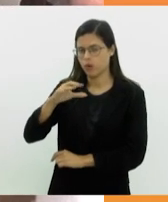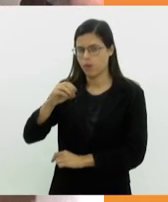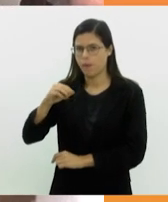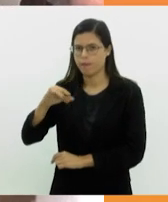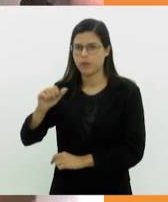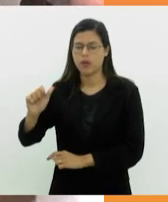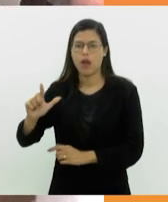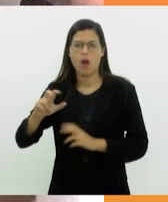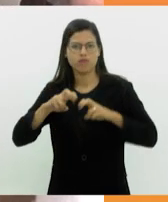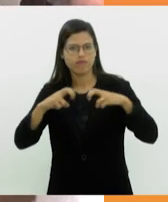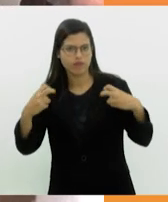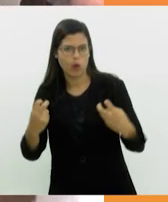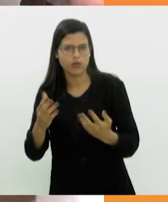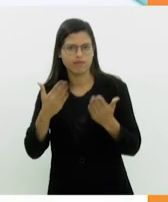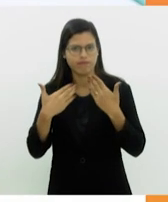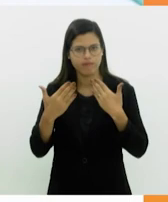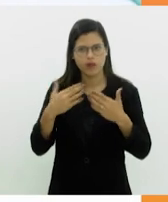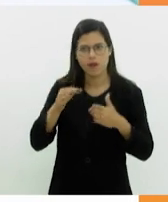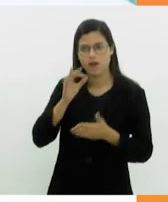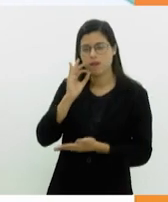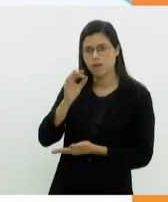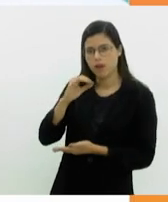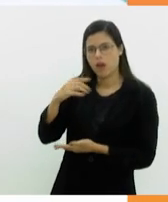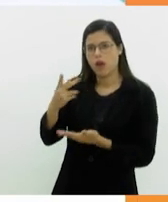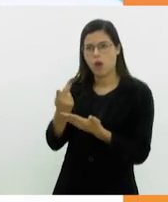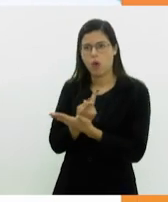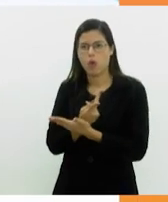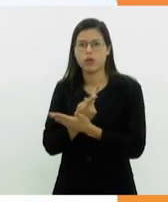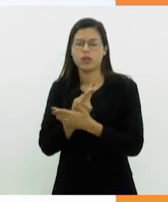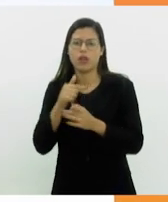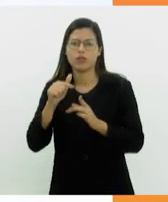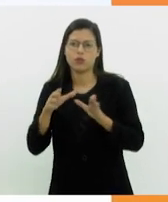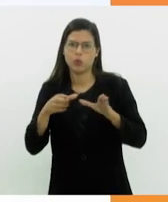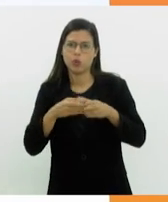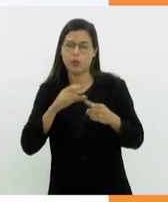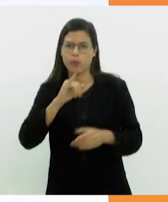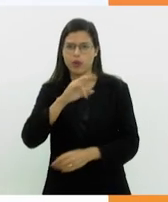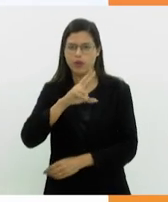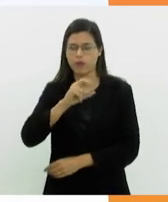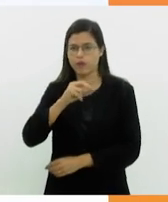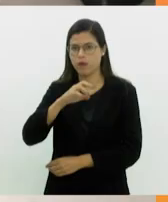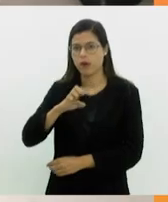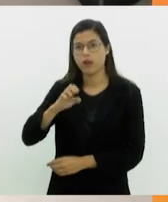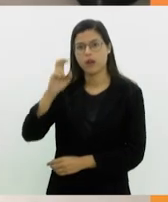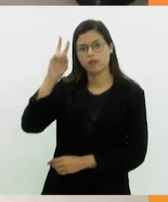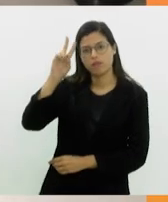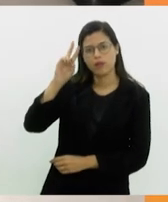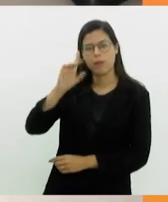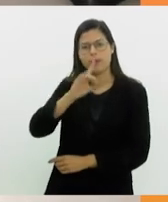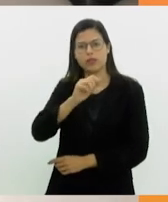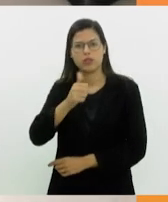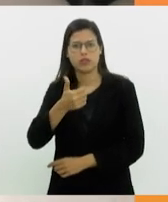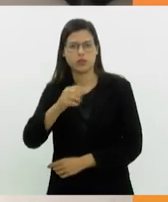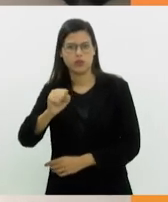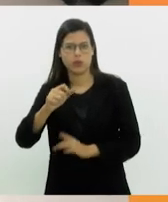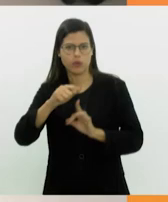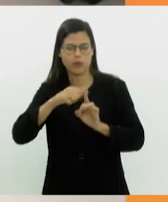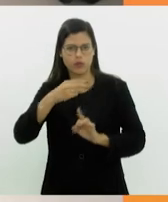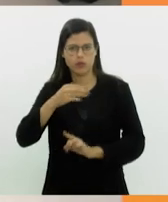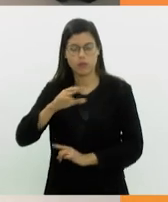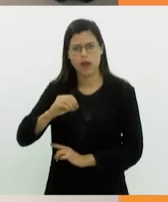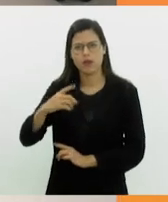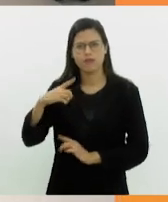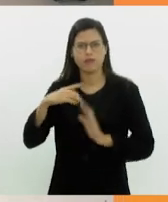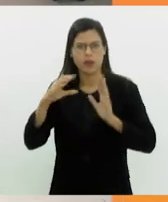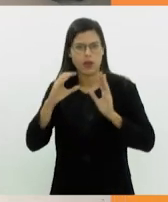Conversa acontecem ao longo de todo o mês no Coletivo Ivone Lara, para lembrar o dia 18 de maio. Os participantes têm acesso a oficinas,